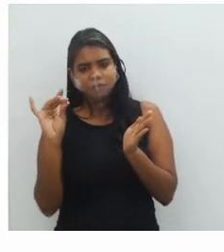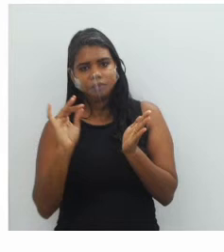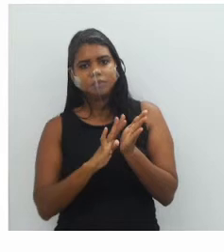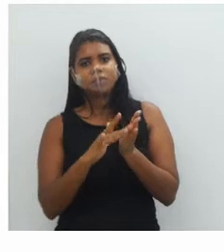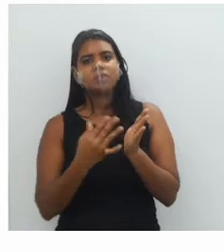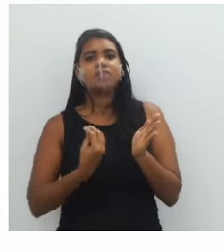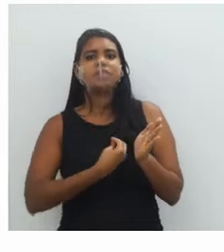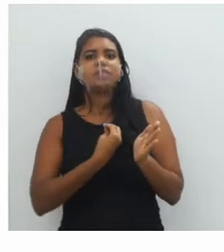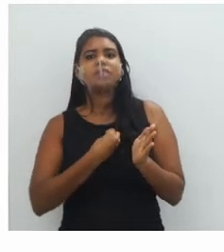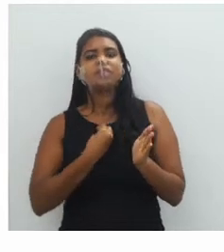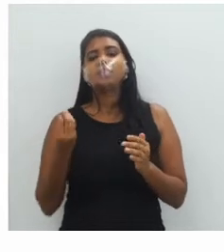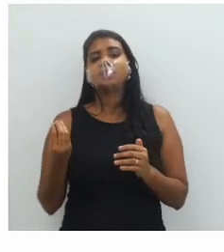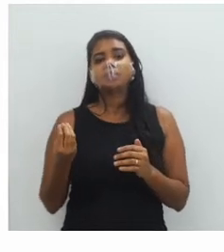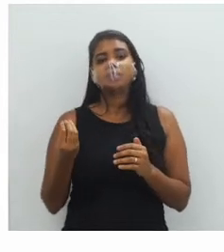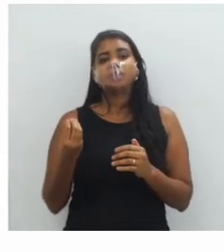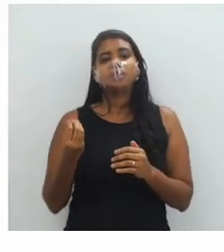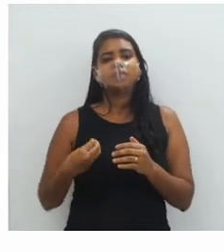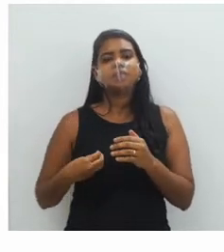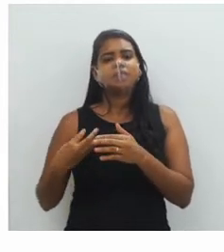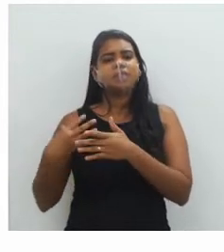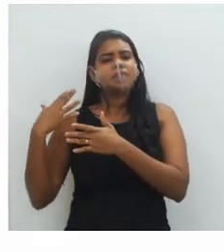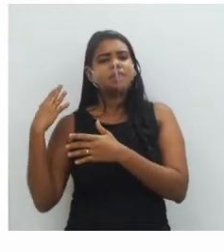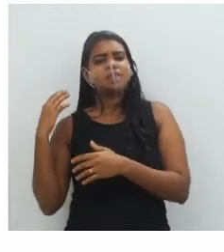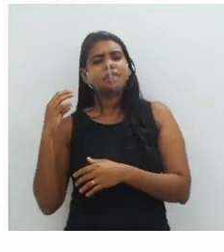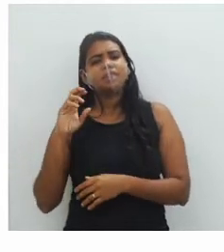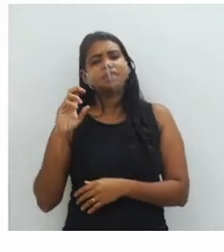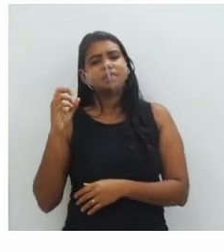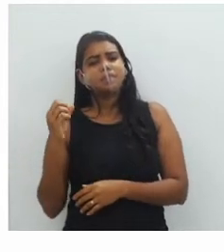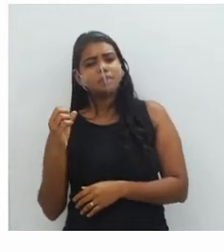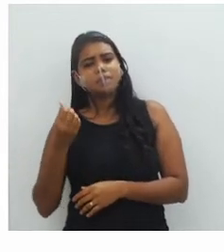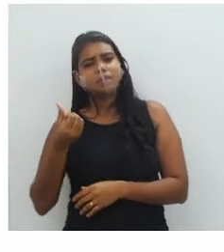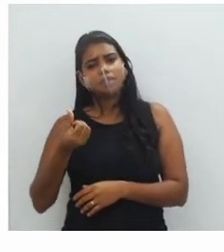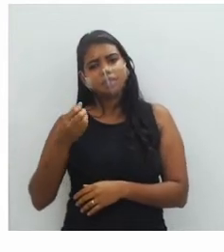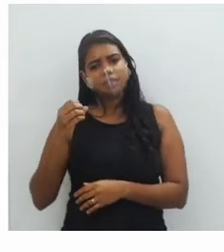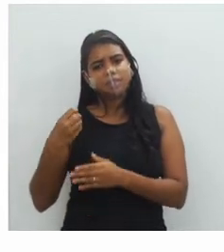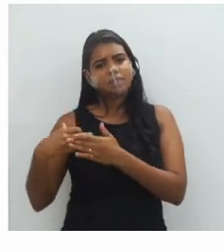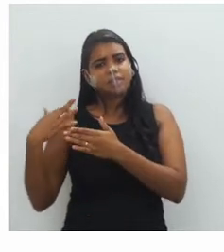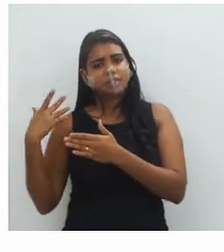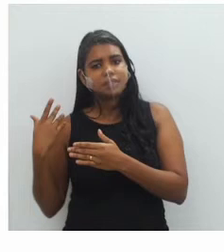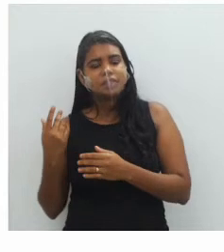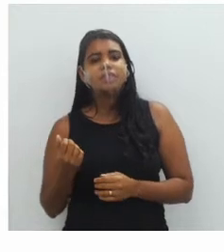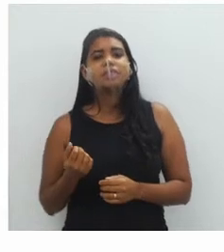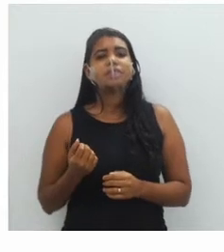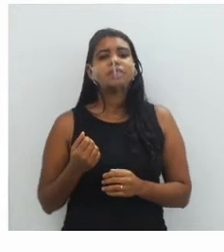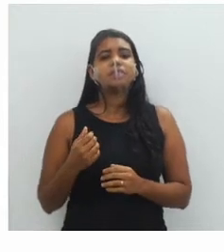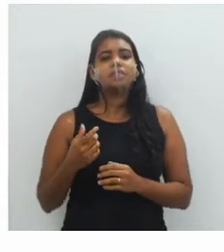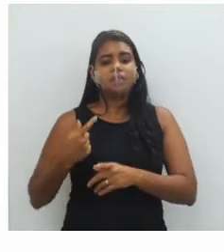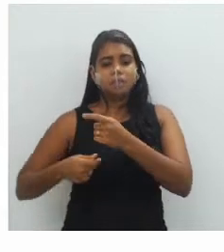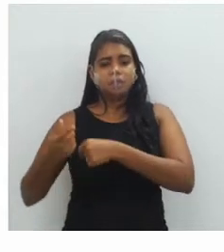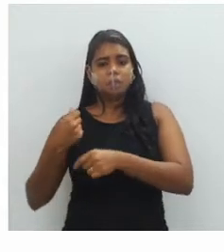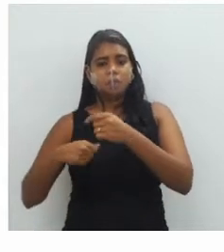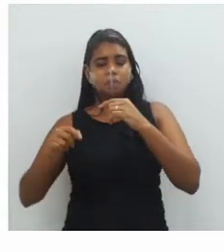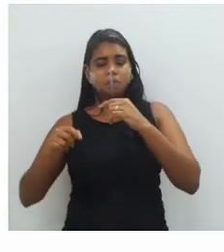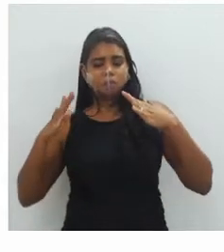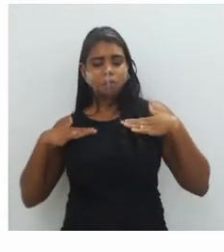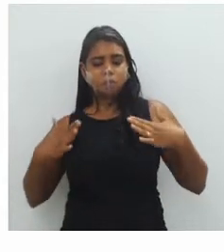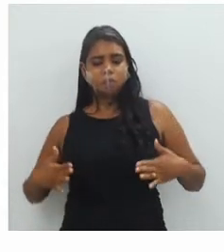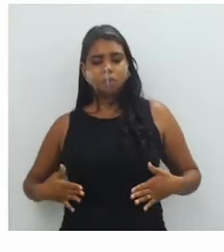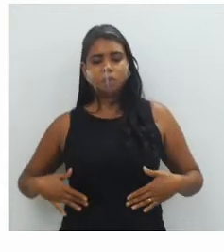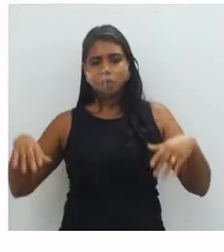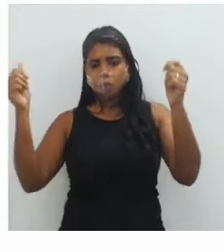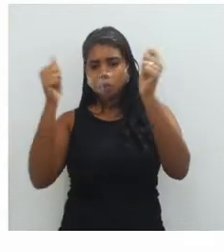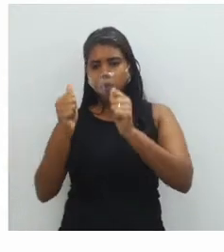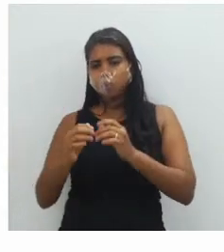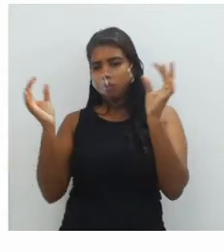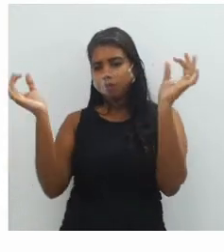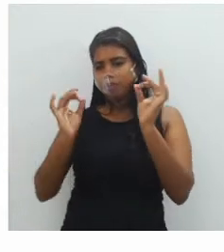típica do americano da década de 50 e de 60, onde o consumo, o culto ao corpo perfeito estava